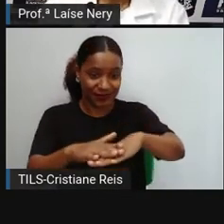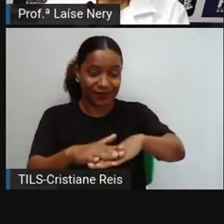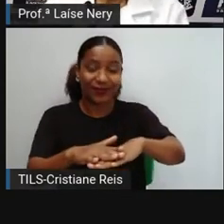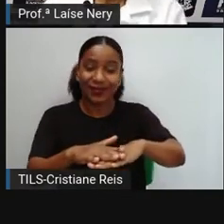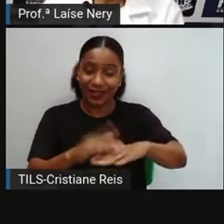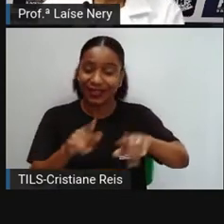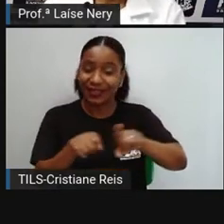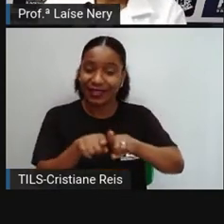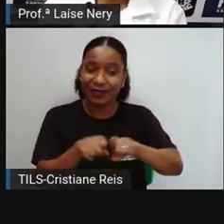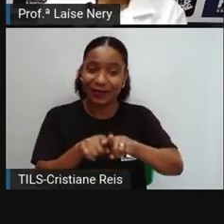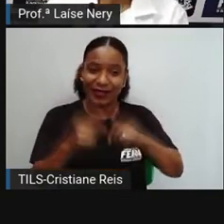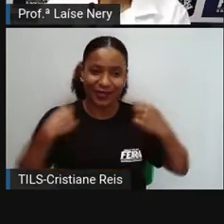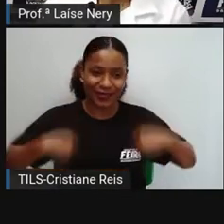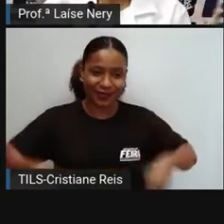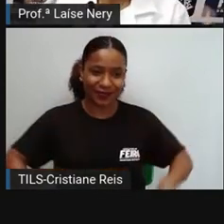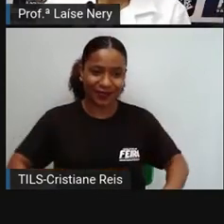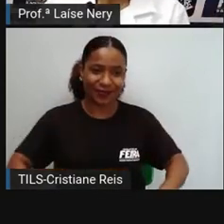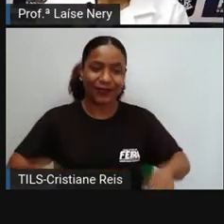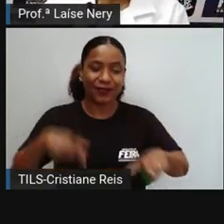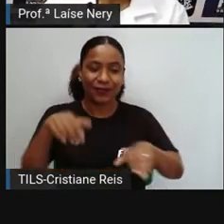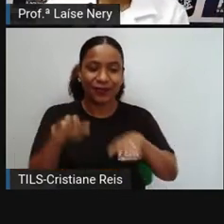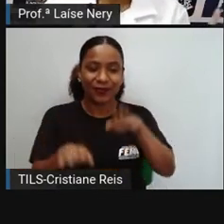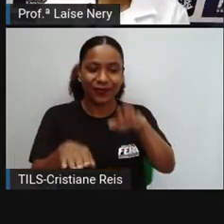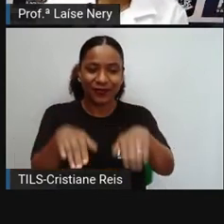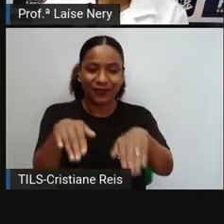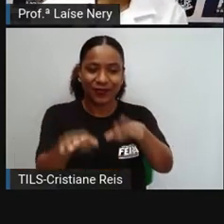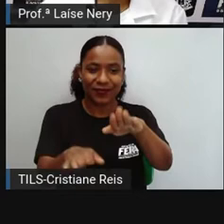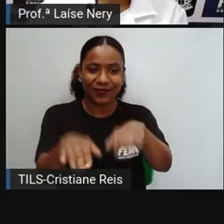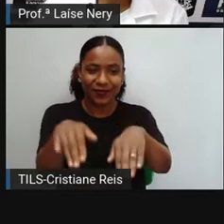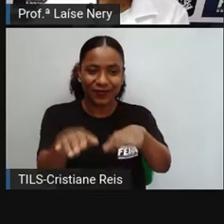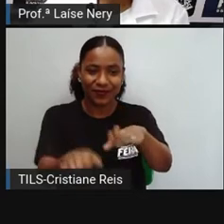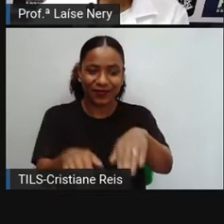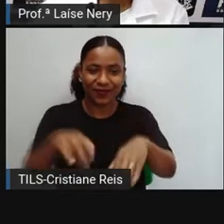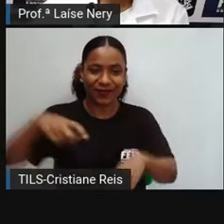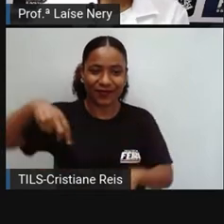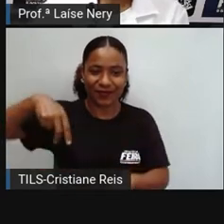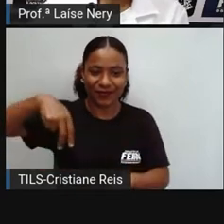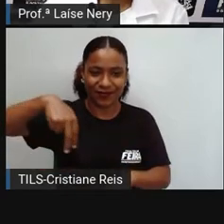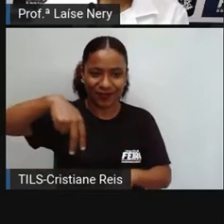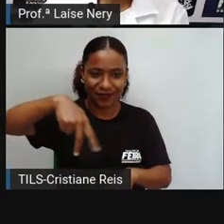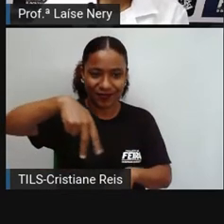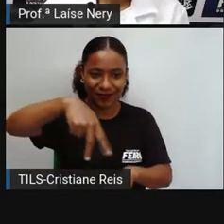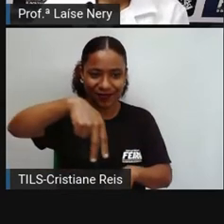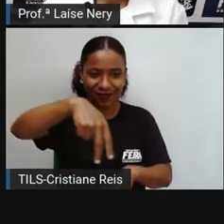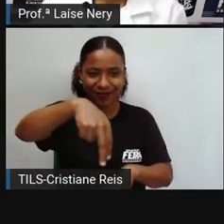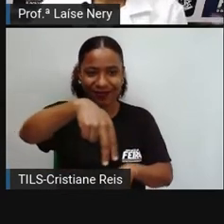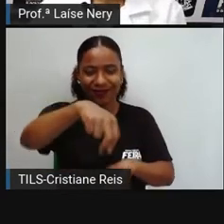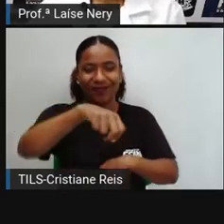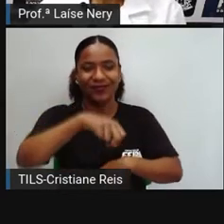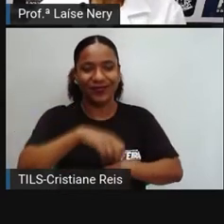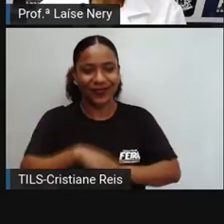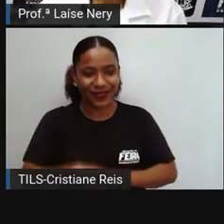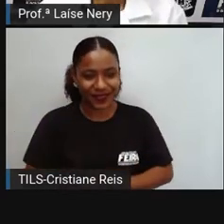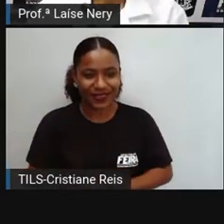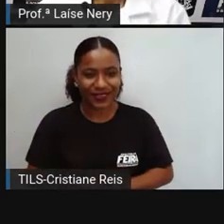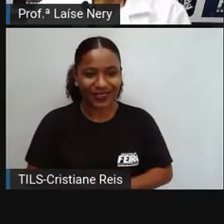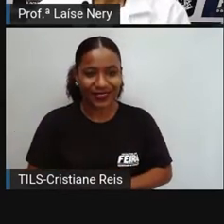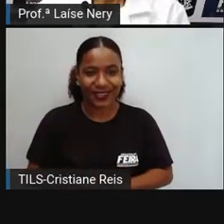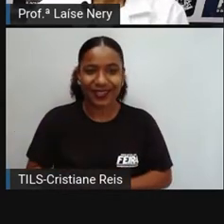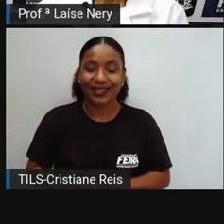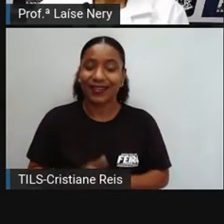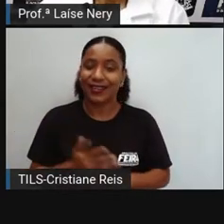membros inferiores, que são as pernas e os pés. Este corpo,